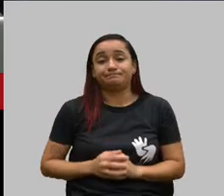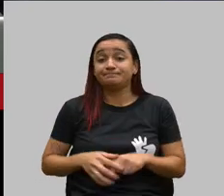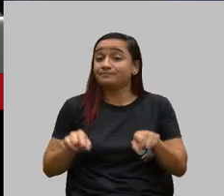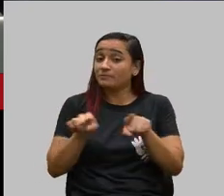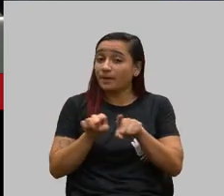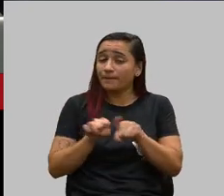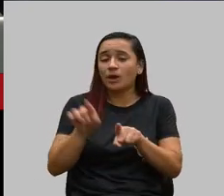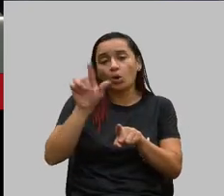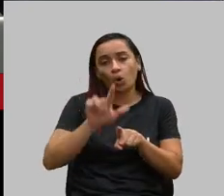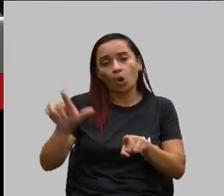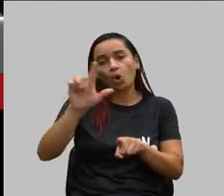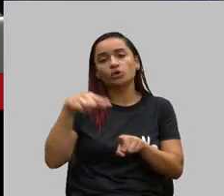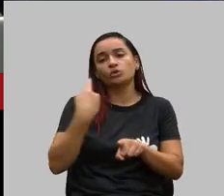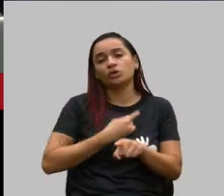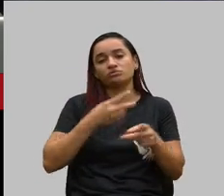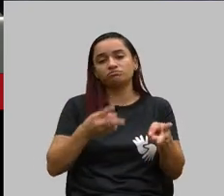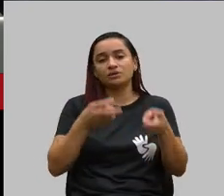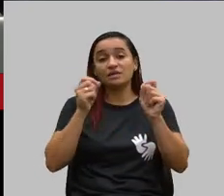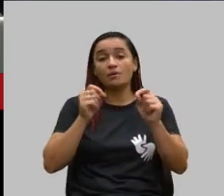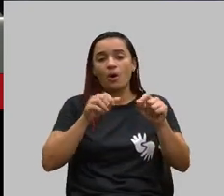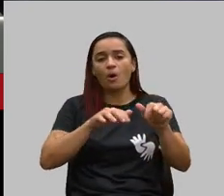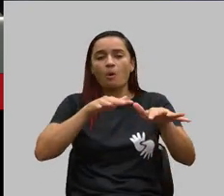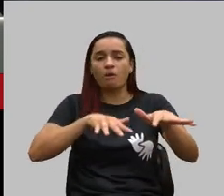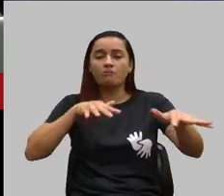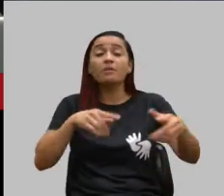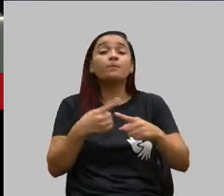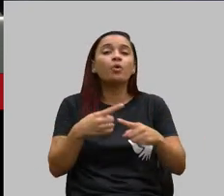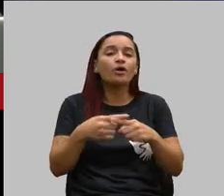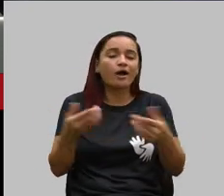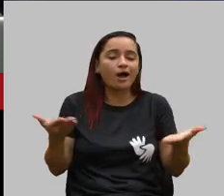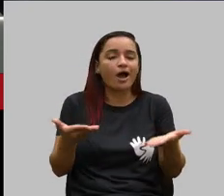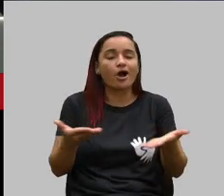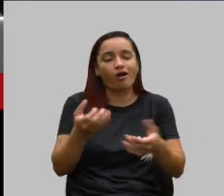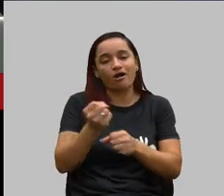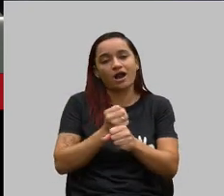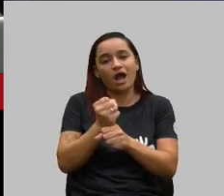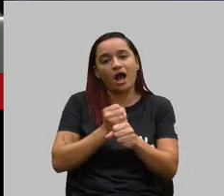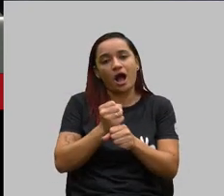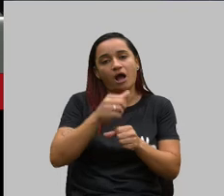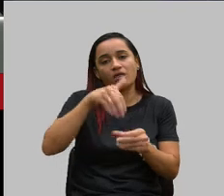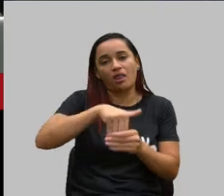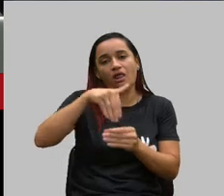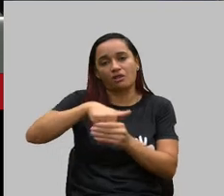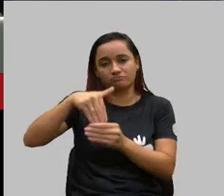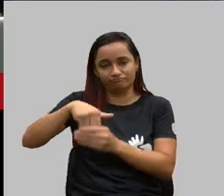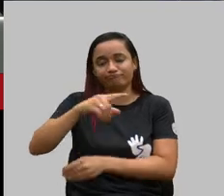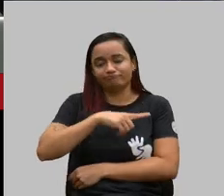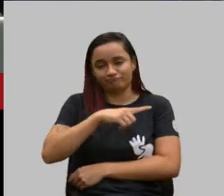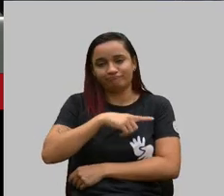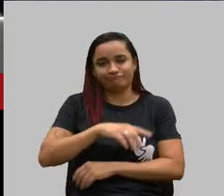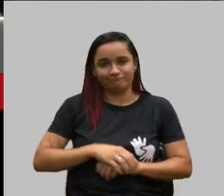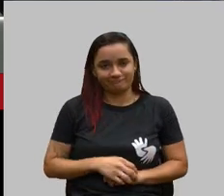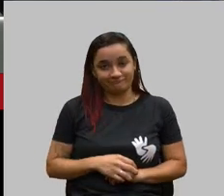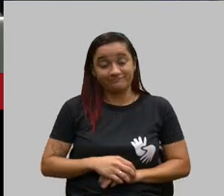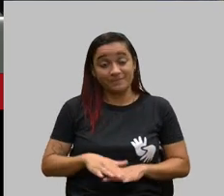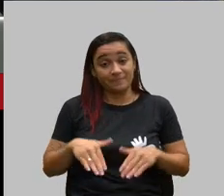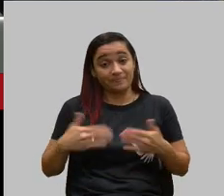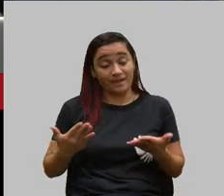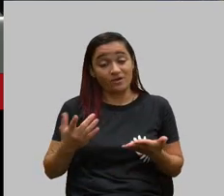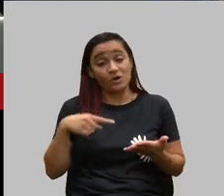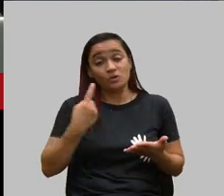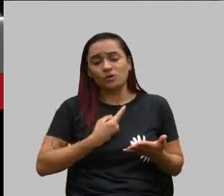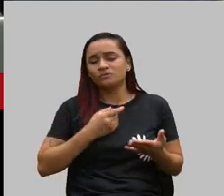movimentação, porque esse ano é um ano eleitoral. Nós não podemos deixar de questionar aqui